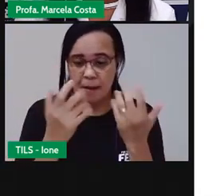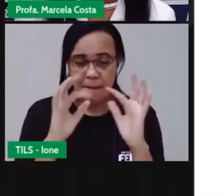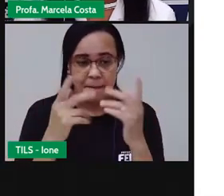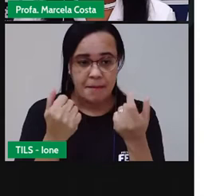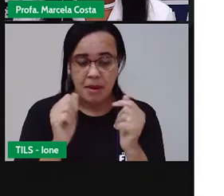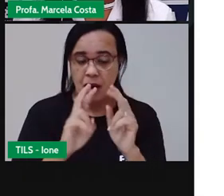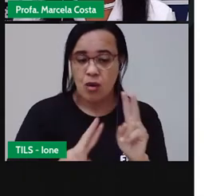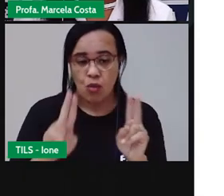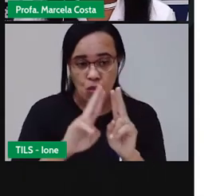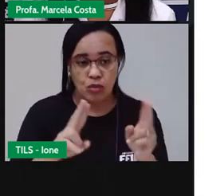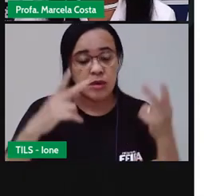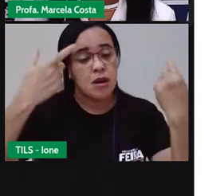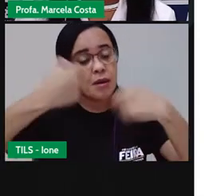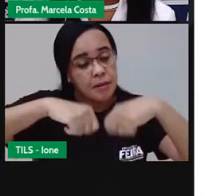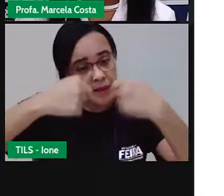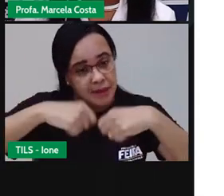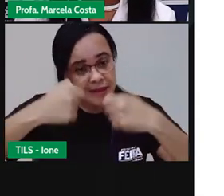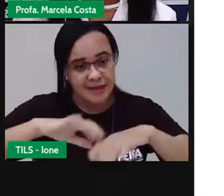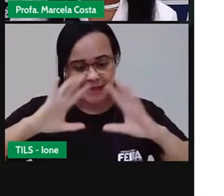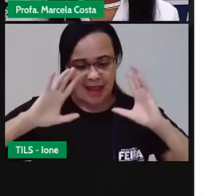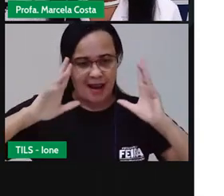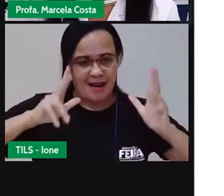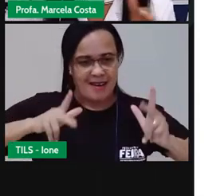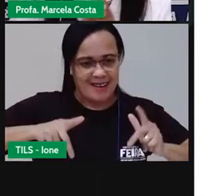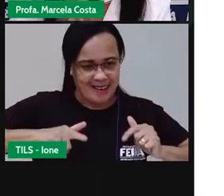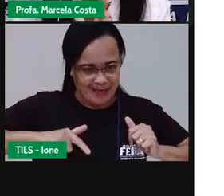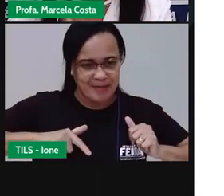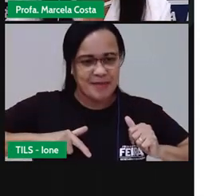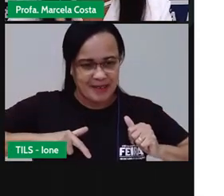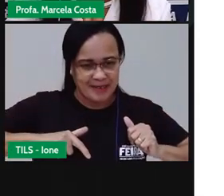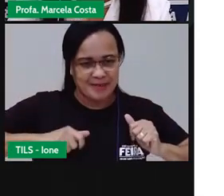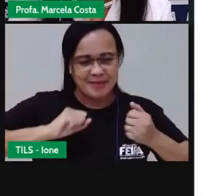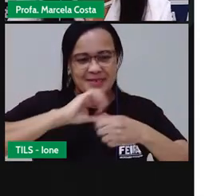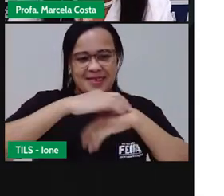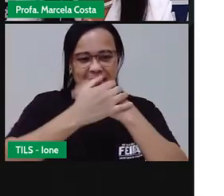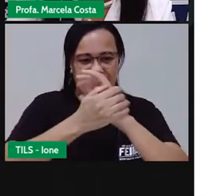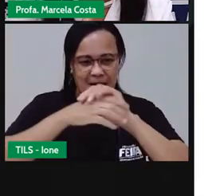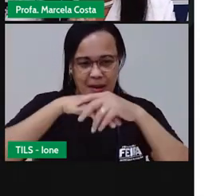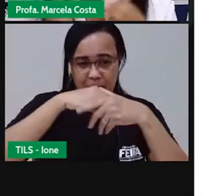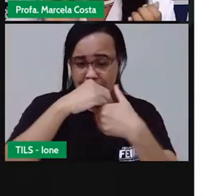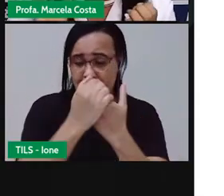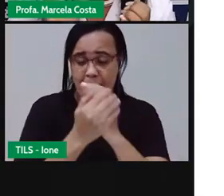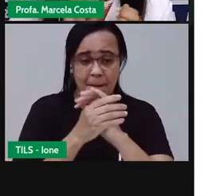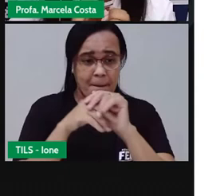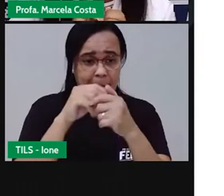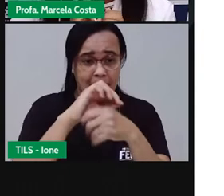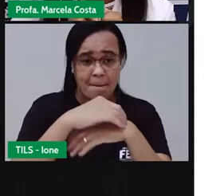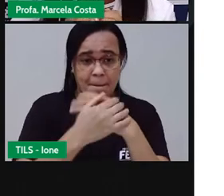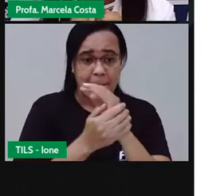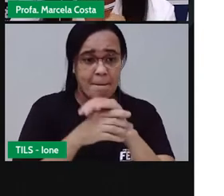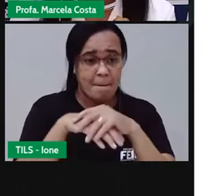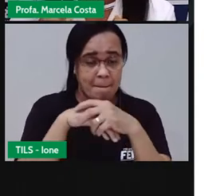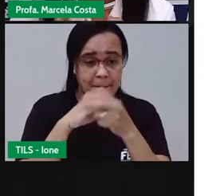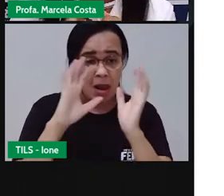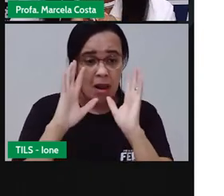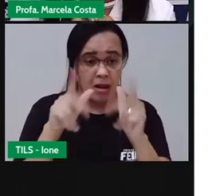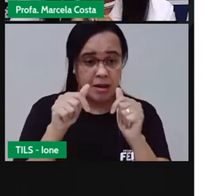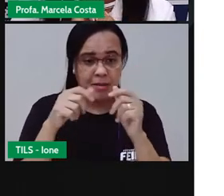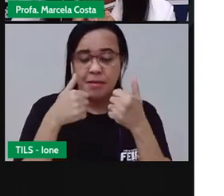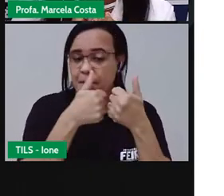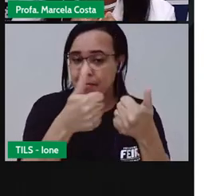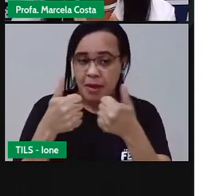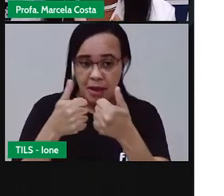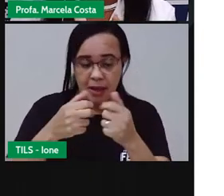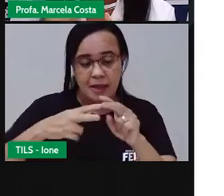da mão ali na hora que tá fazendo a brincadeira. Lave bem as mãos, deixe suas unhas cortadas